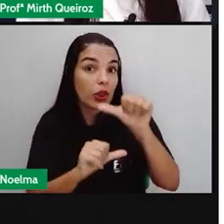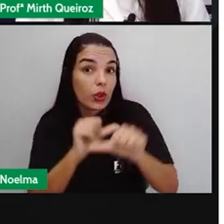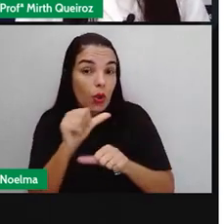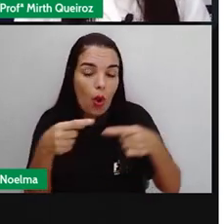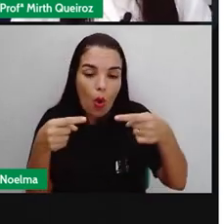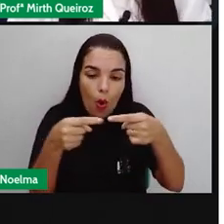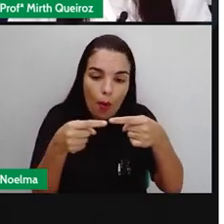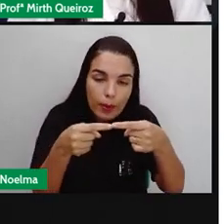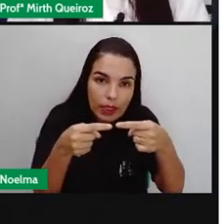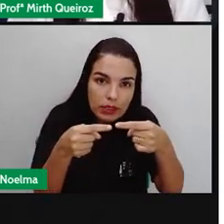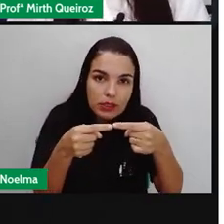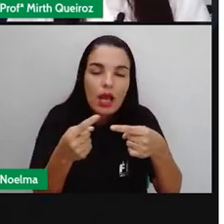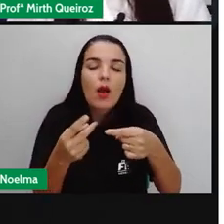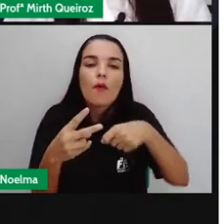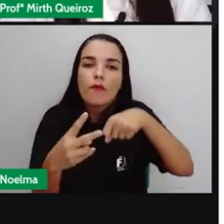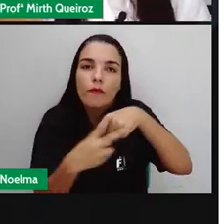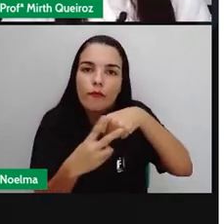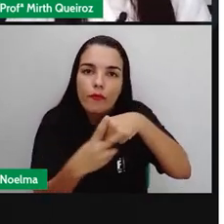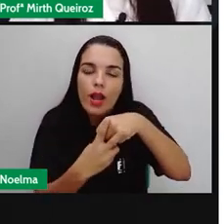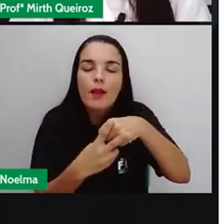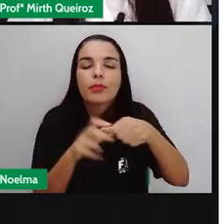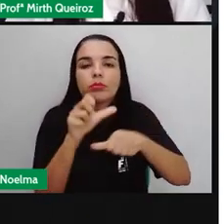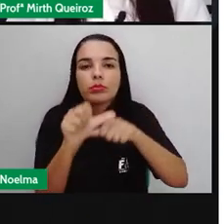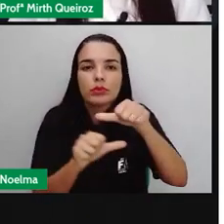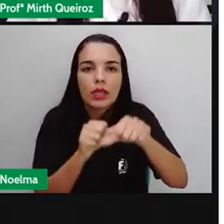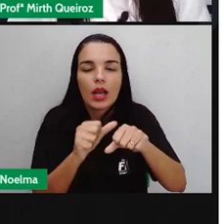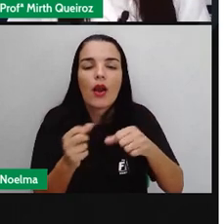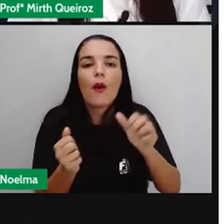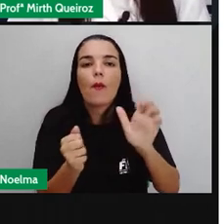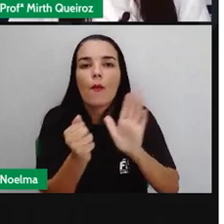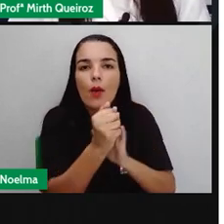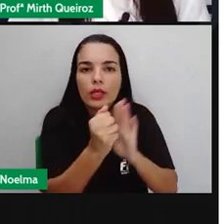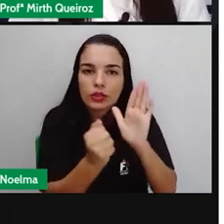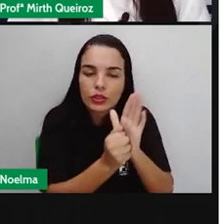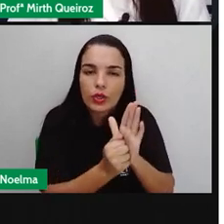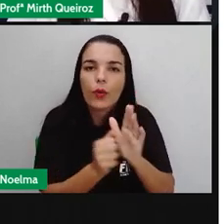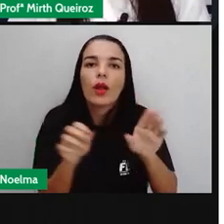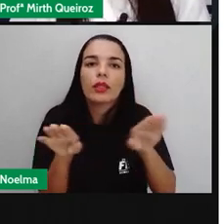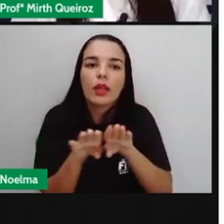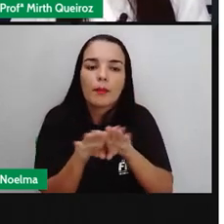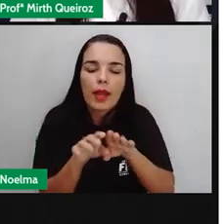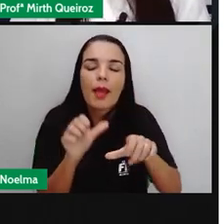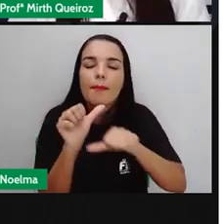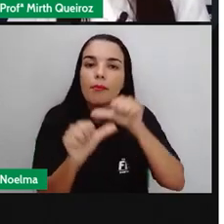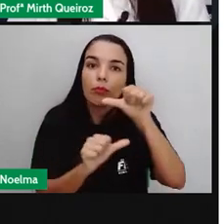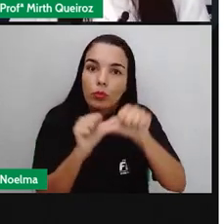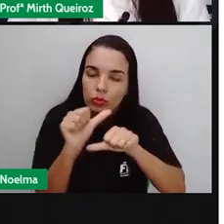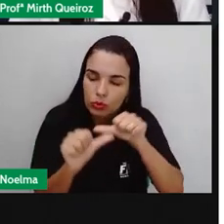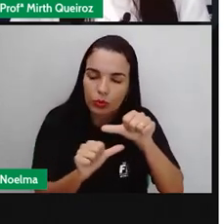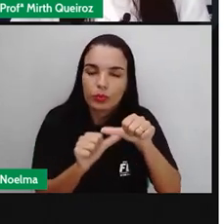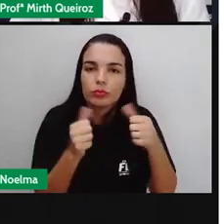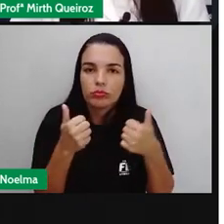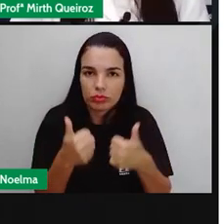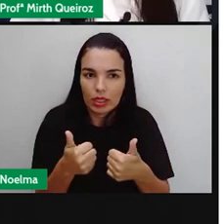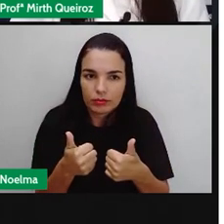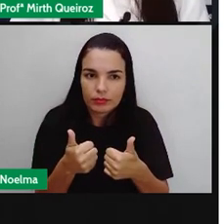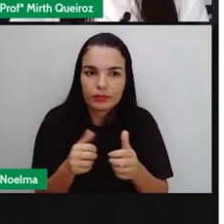o artigo mudou. O verbo mudou. E mudou aí também o adjetivo, que é a qualidade linda.